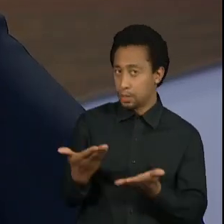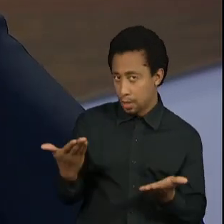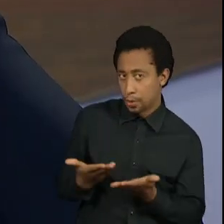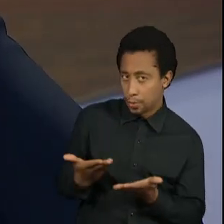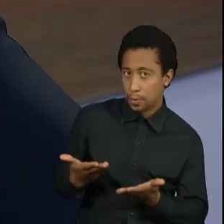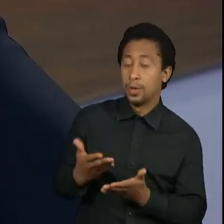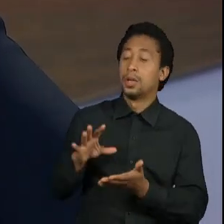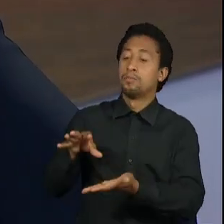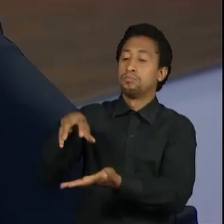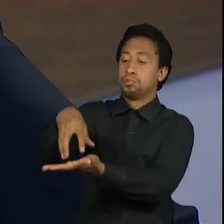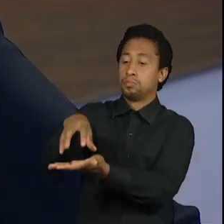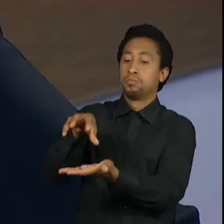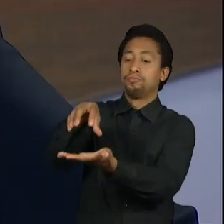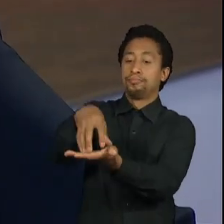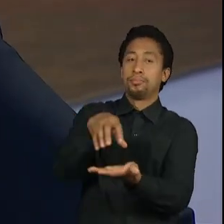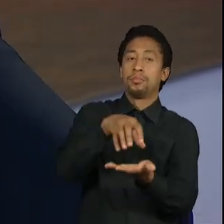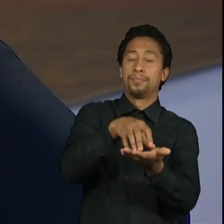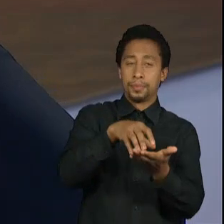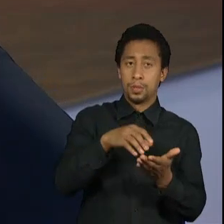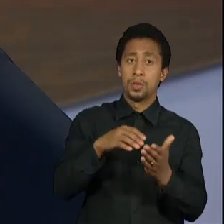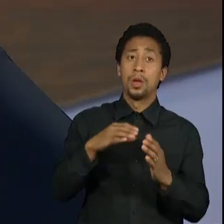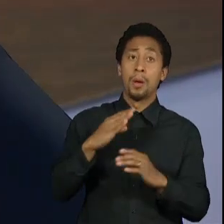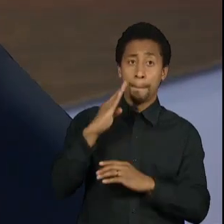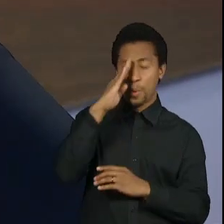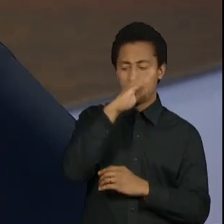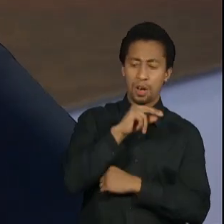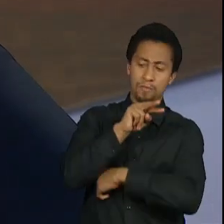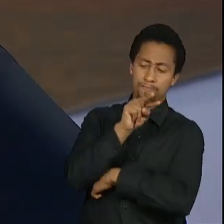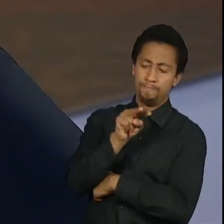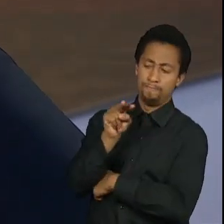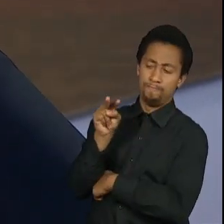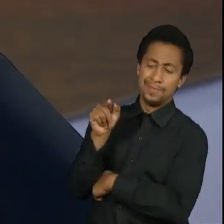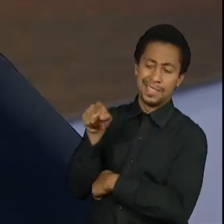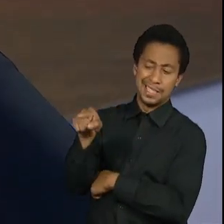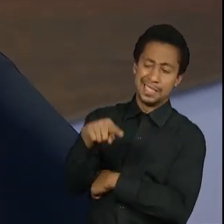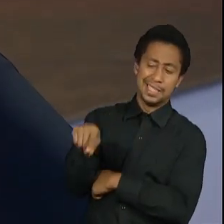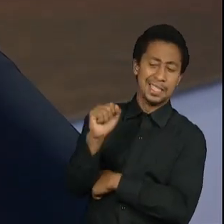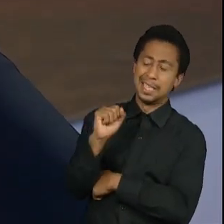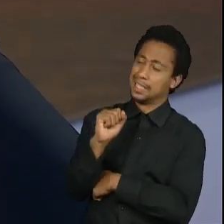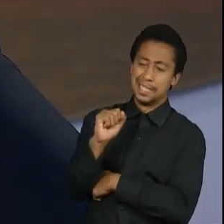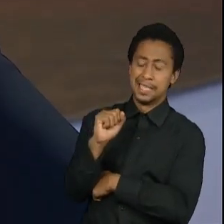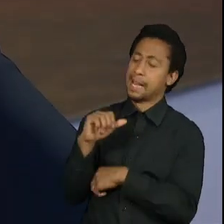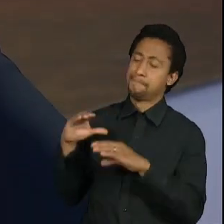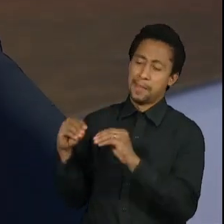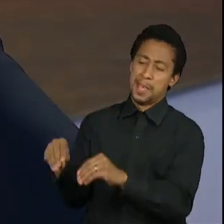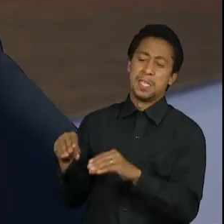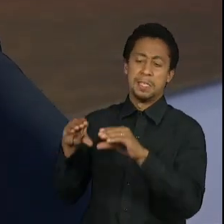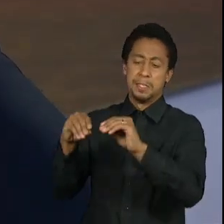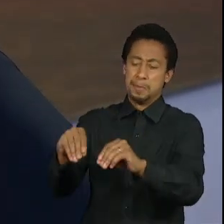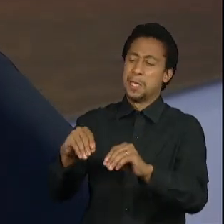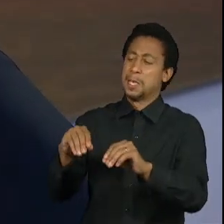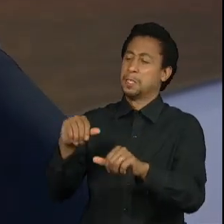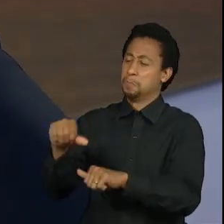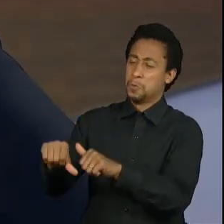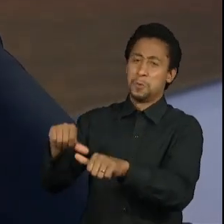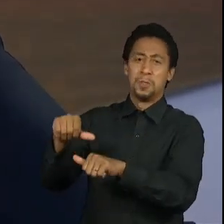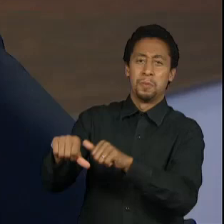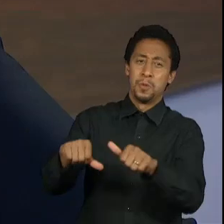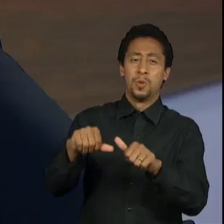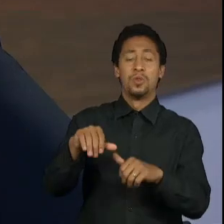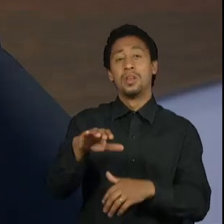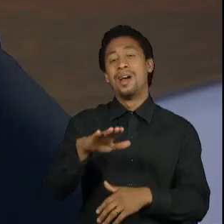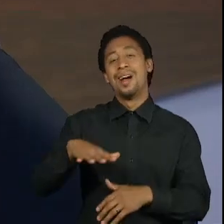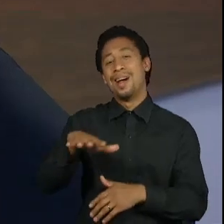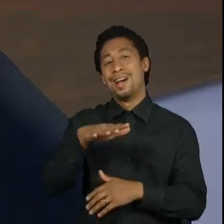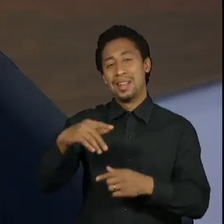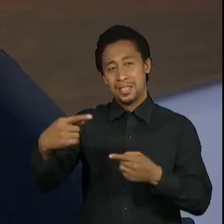as define como espaços de doutrinação. Vem tomando medidas concretas, importantes, de corte de recursos para pesquisa,